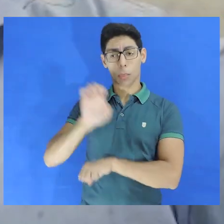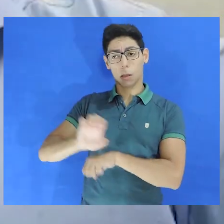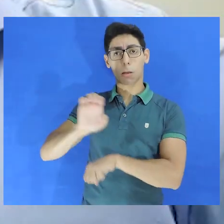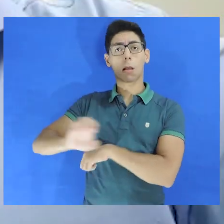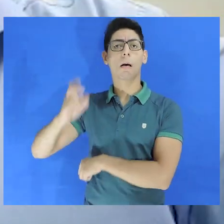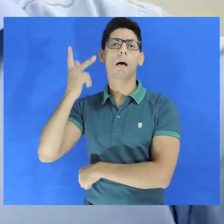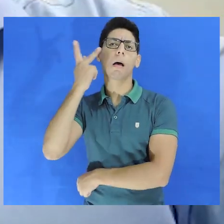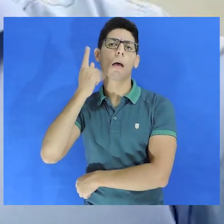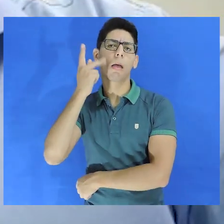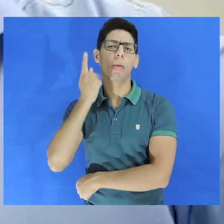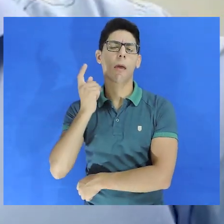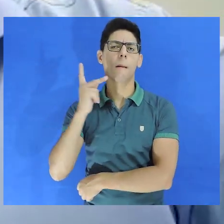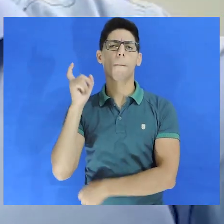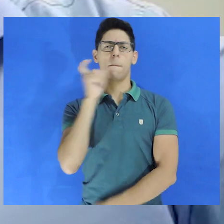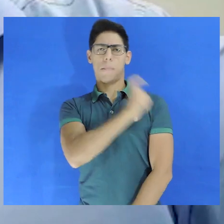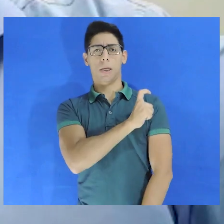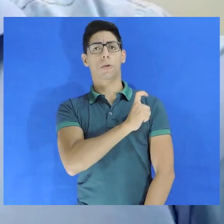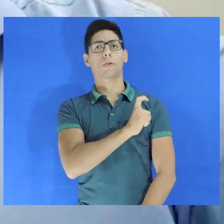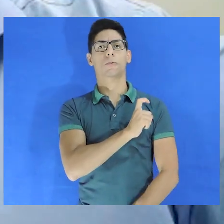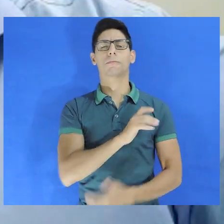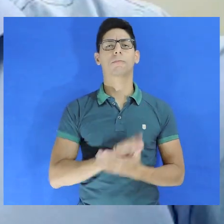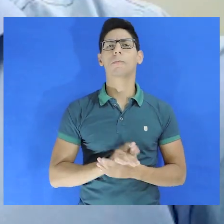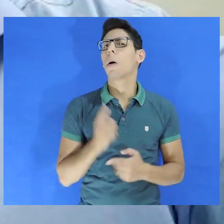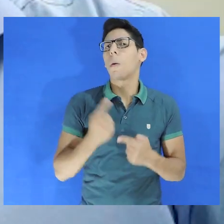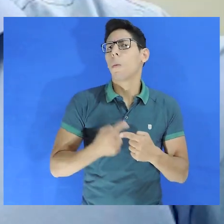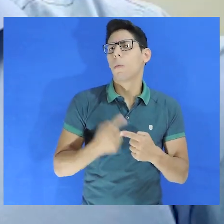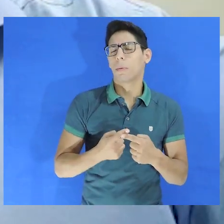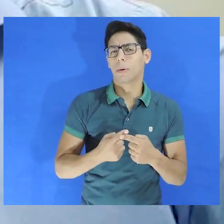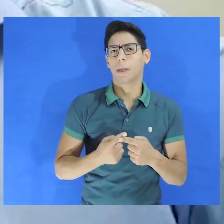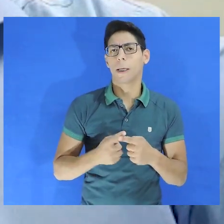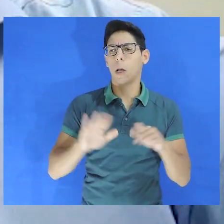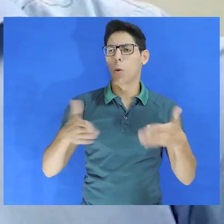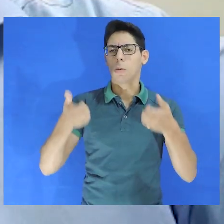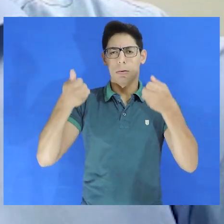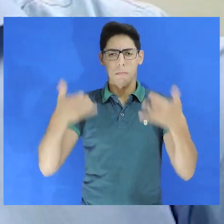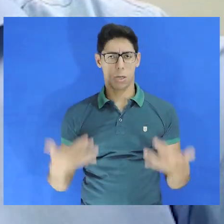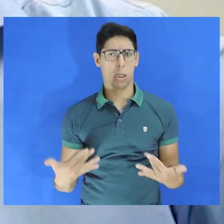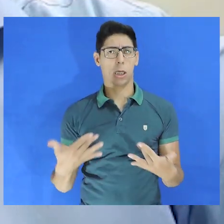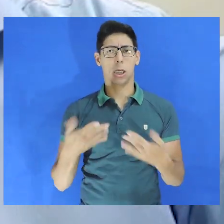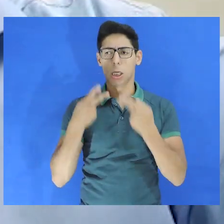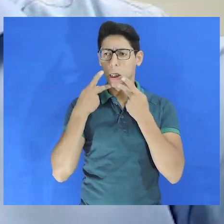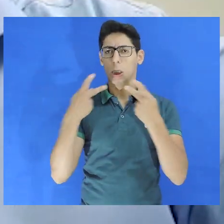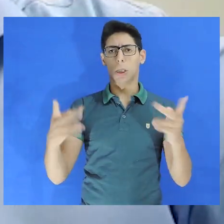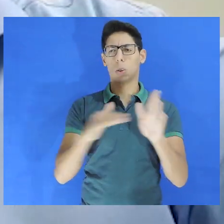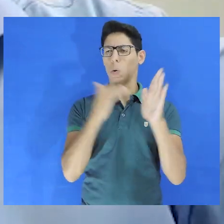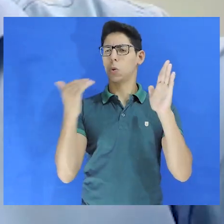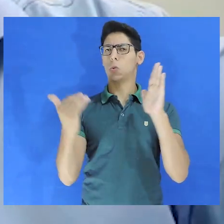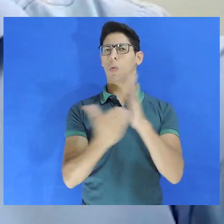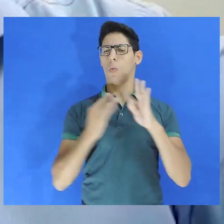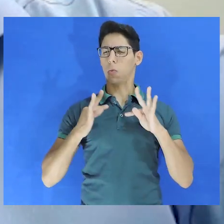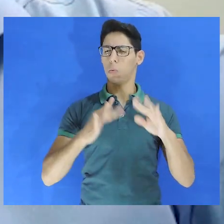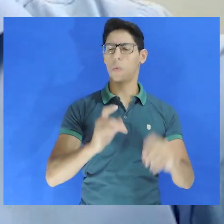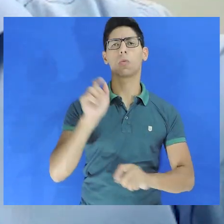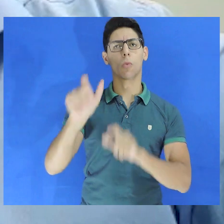O Estado do Ceará mente quando diz que todos os presos têm garantido banho de sol, por exemplo.